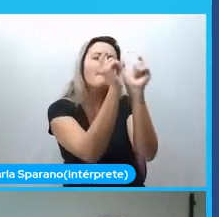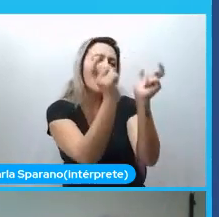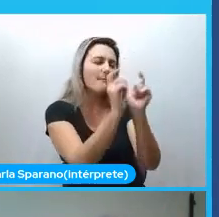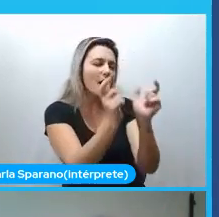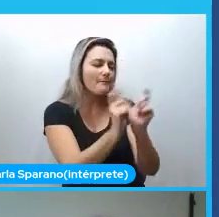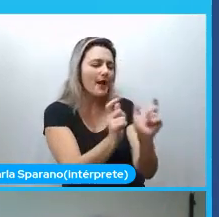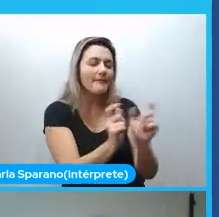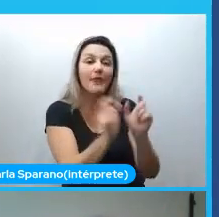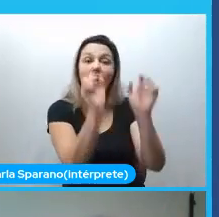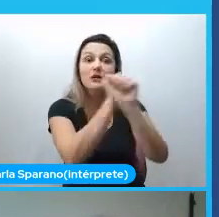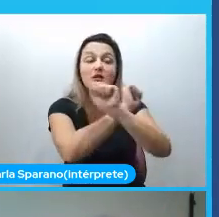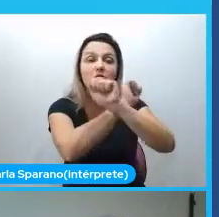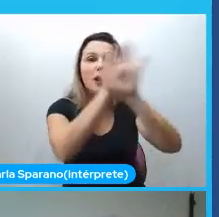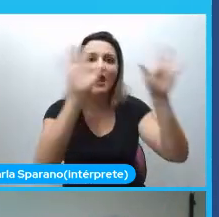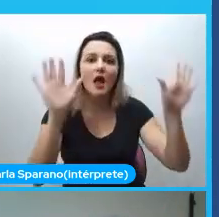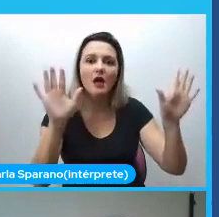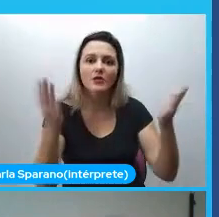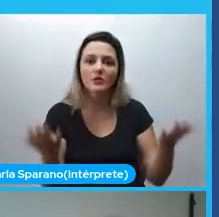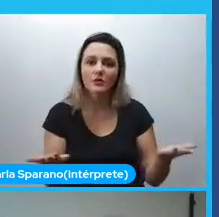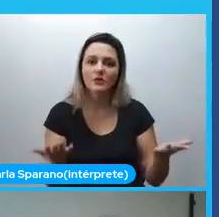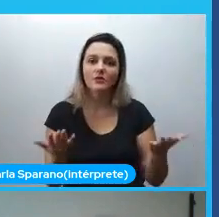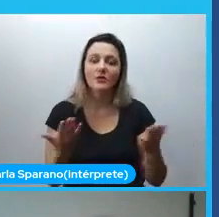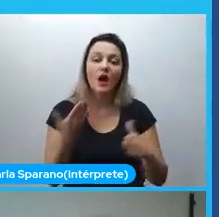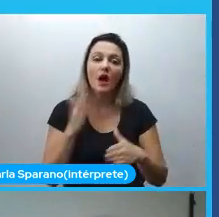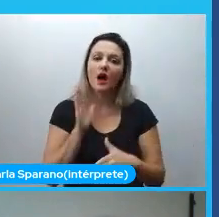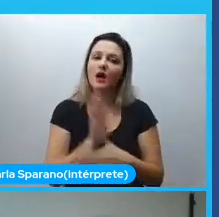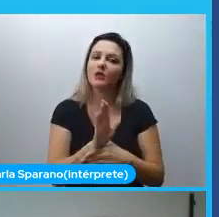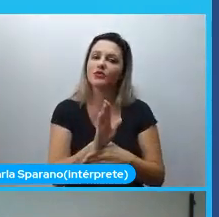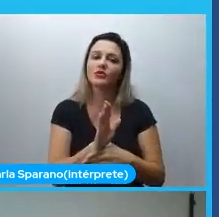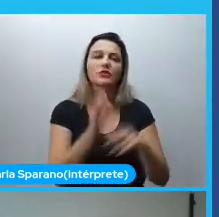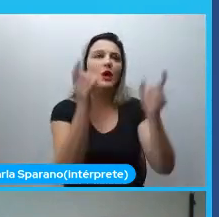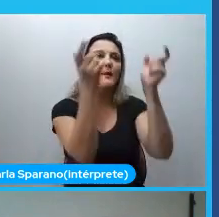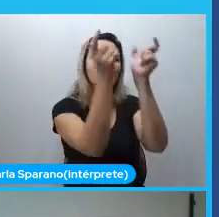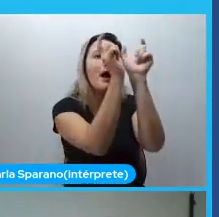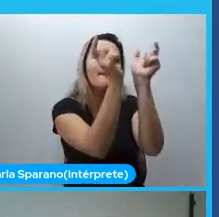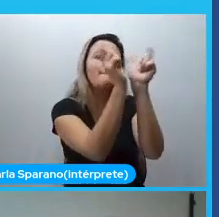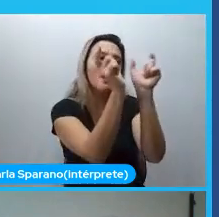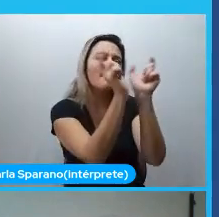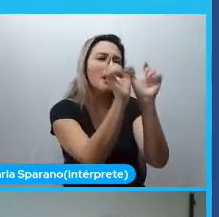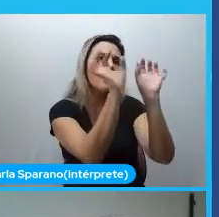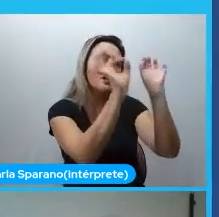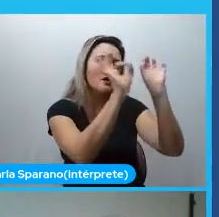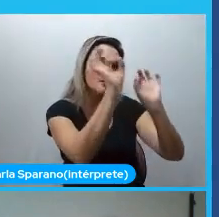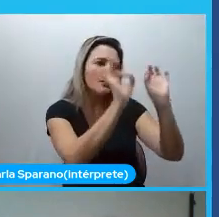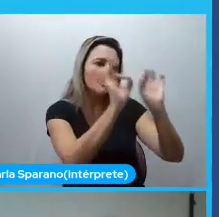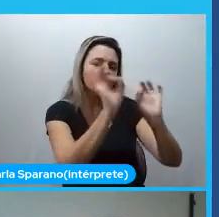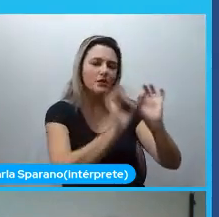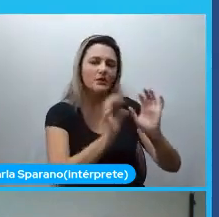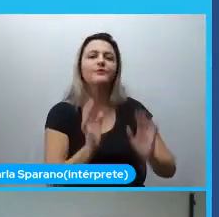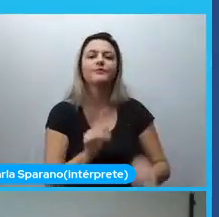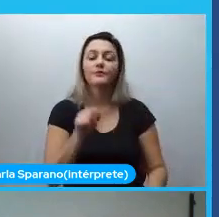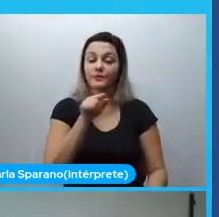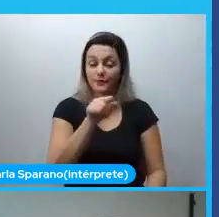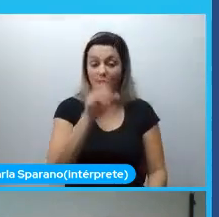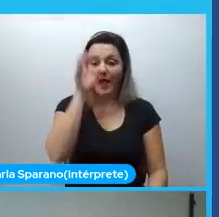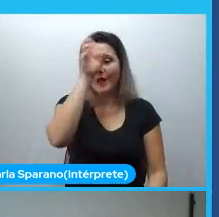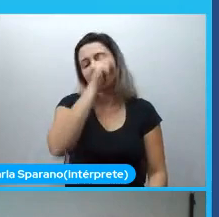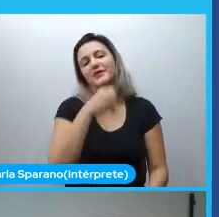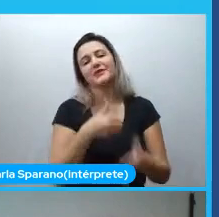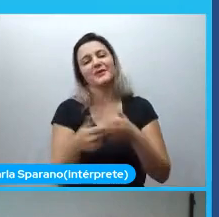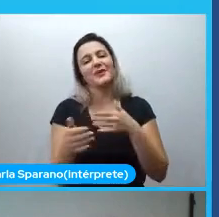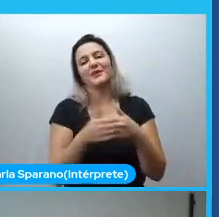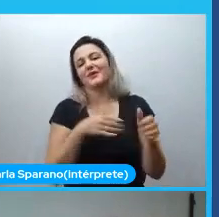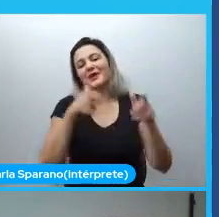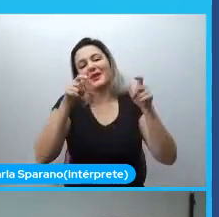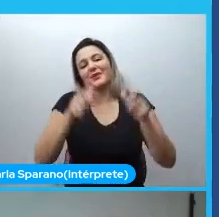ajuda muito para que a gente permaneça com o código organizado. Você aprende em qualquer lugar, literalmente